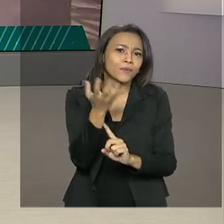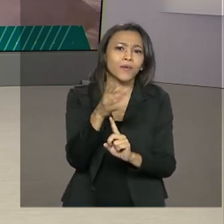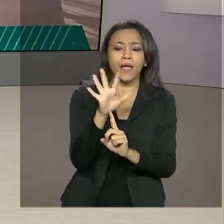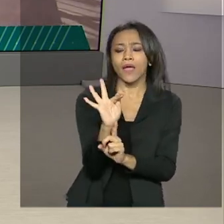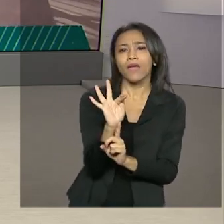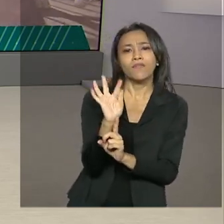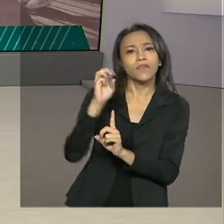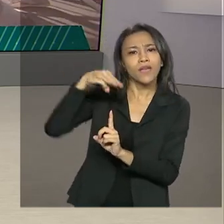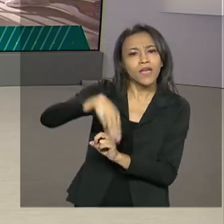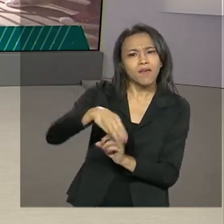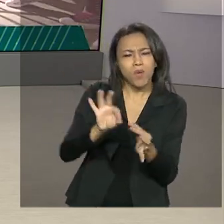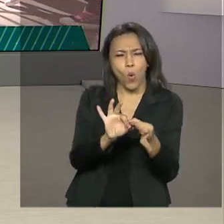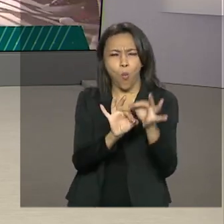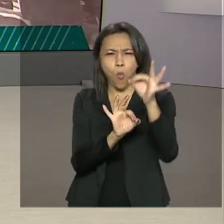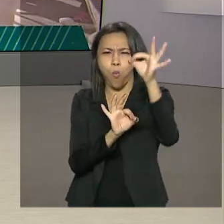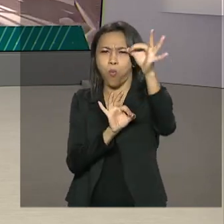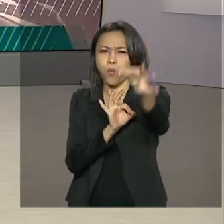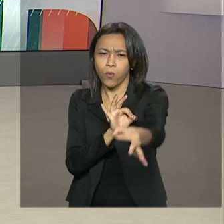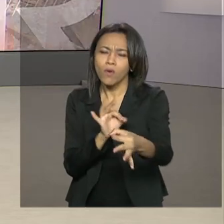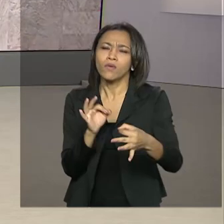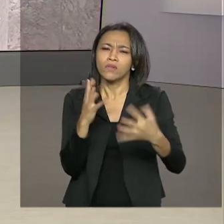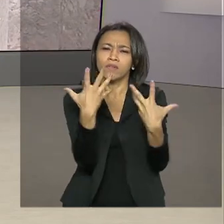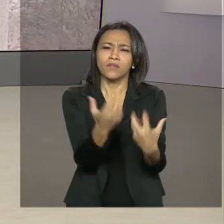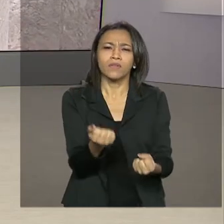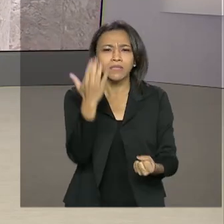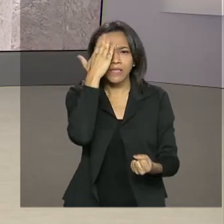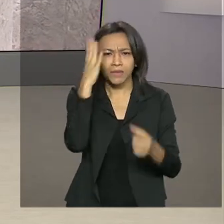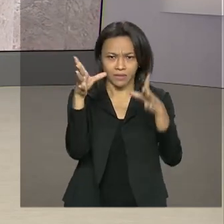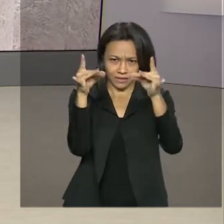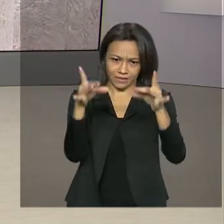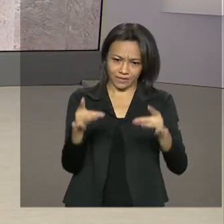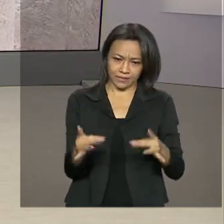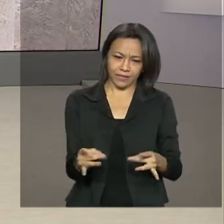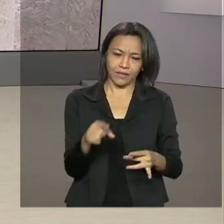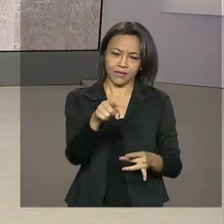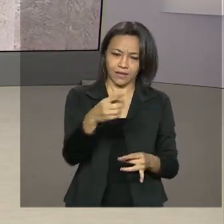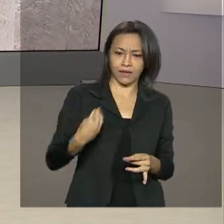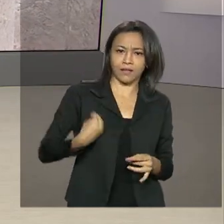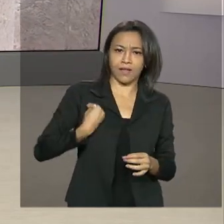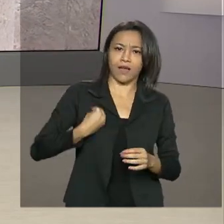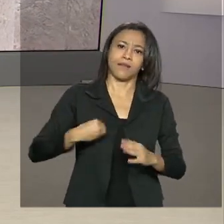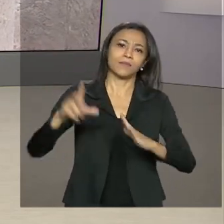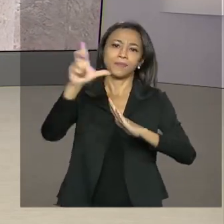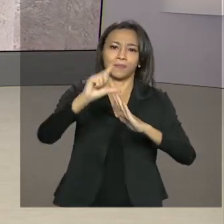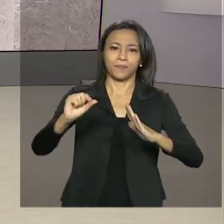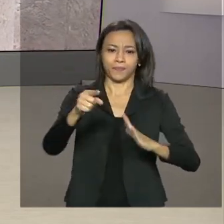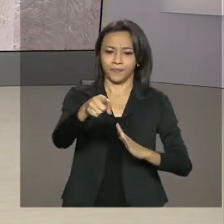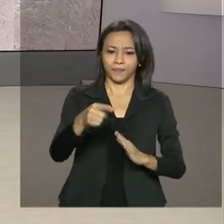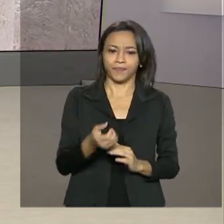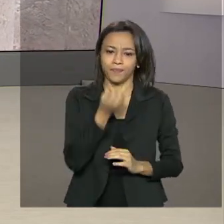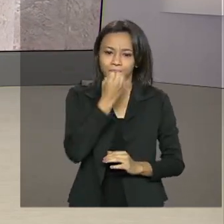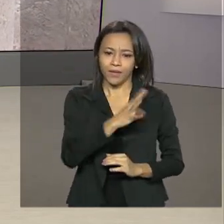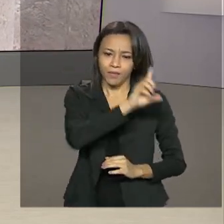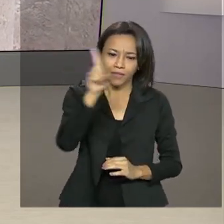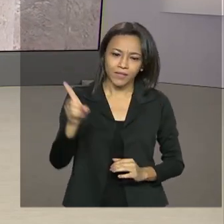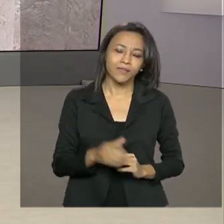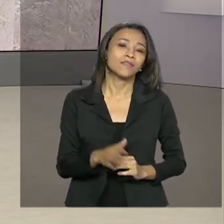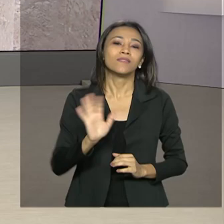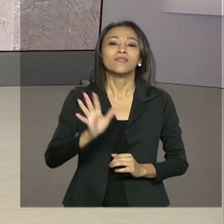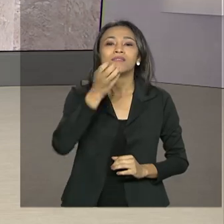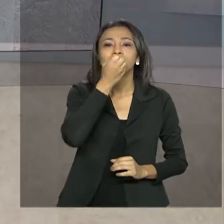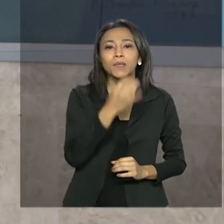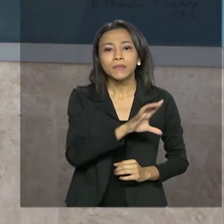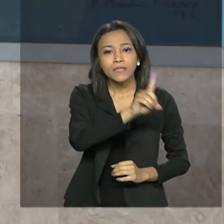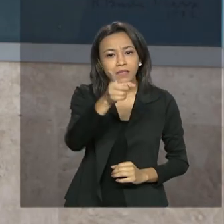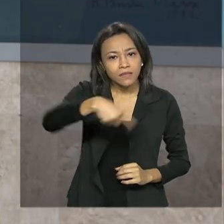quem vive em áreas remotas. Vamos saber os detalhes então com Selma Dias. Ela está no Palácio do Planalto. Selma, bom dia. Oi Renata, bom dia para você